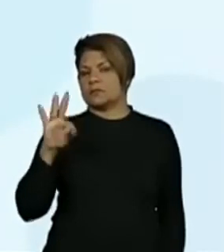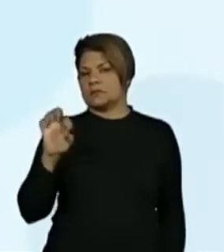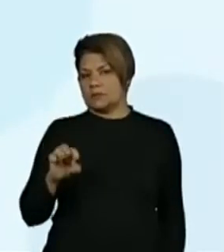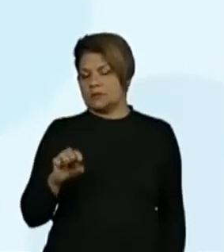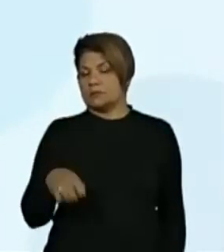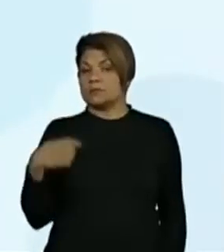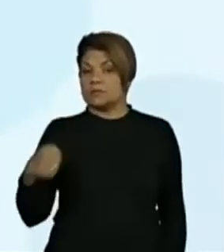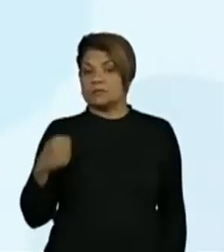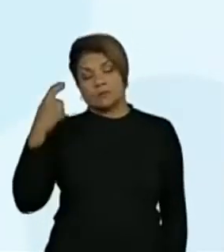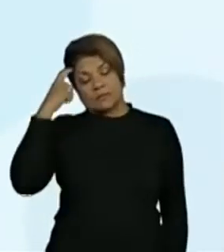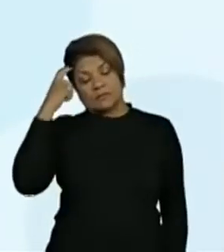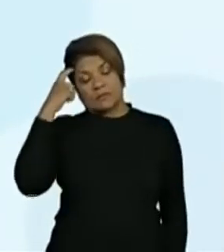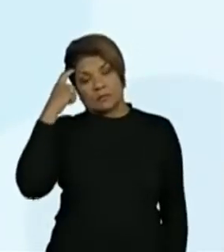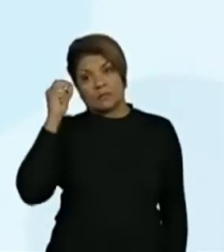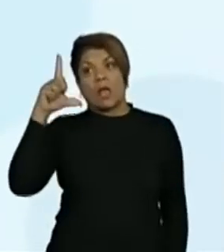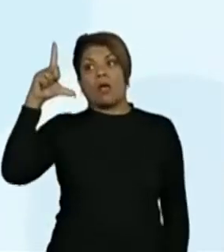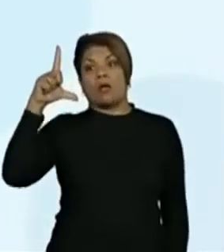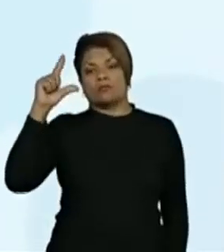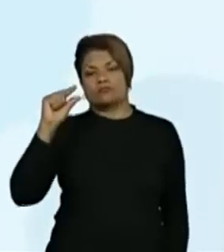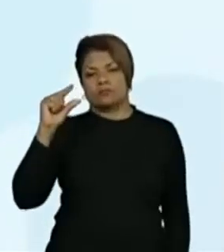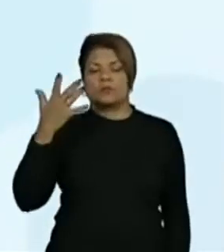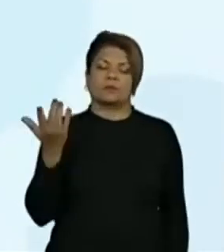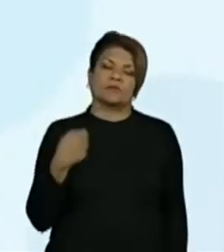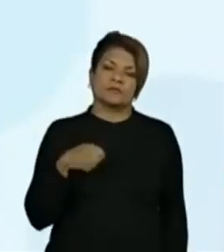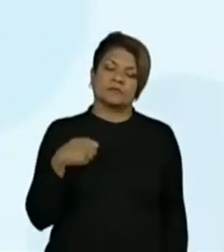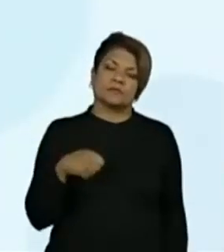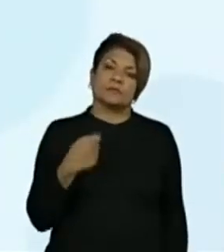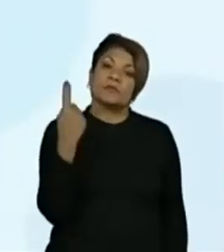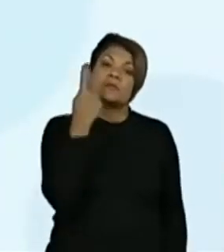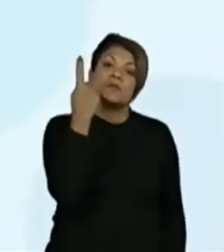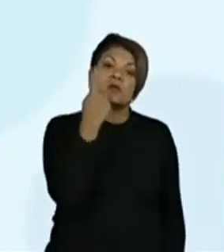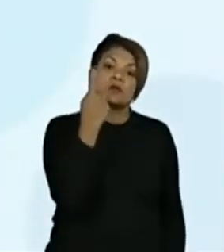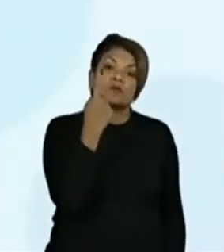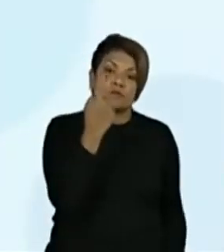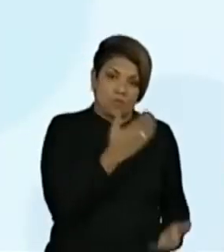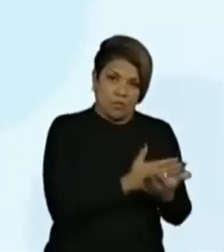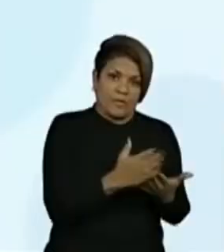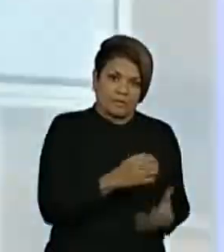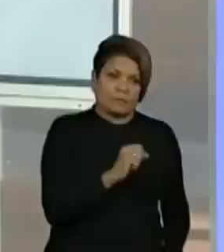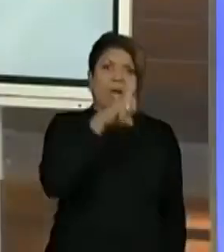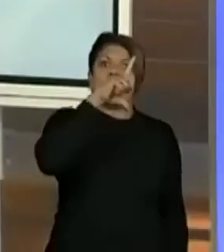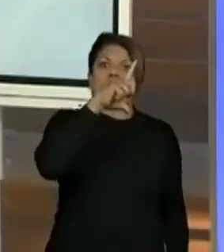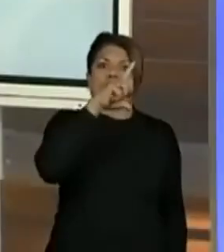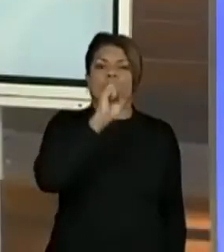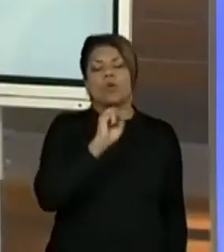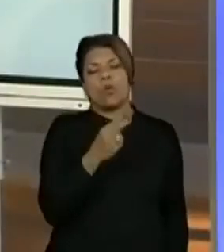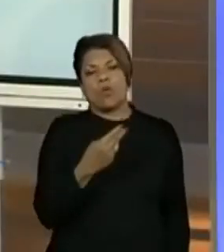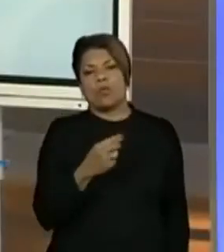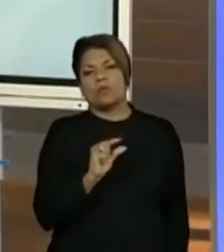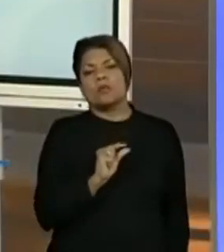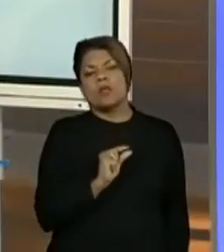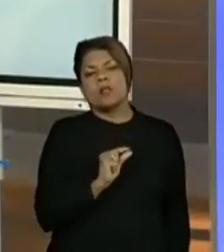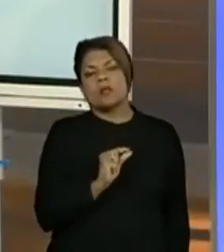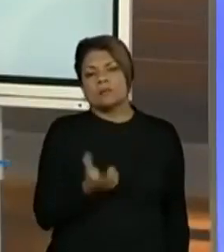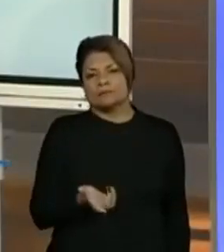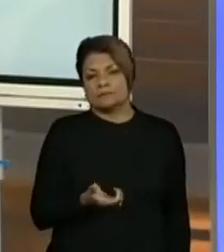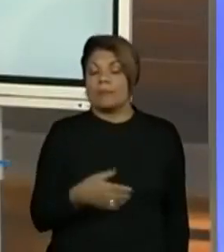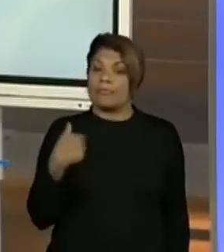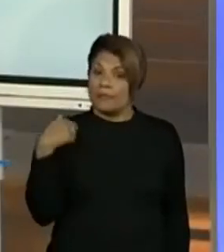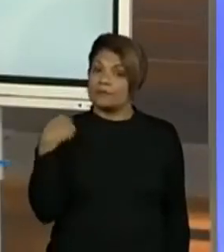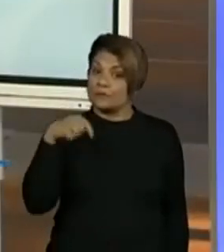ou no número menor? Pense você. Se é crescente, eu vou pensar aí no número